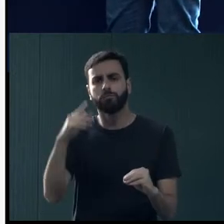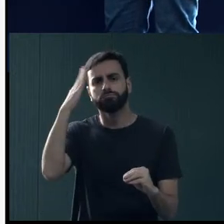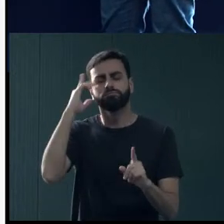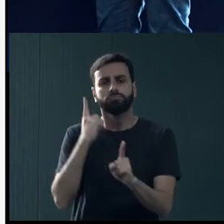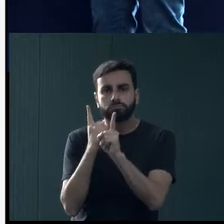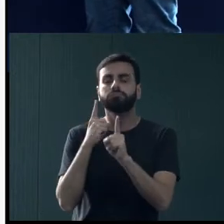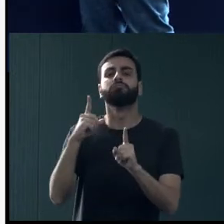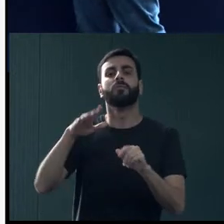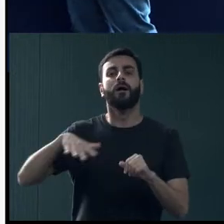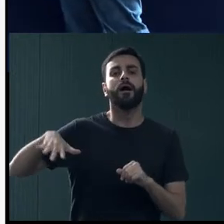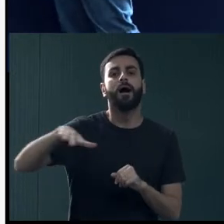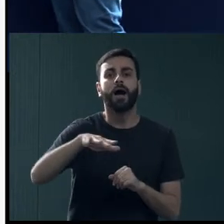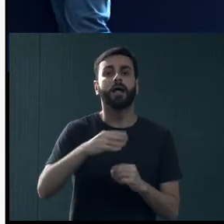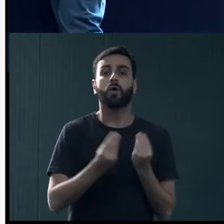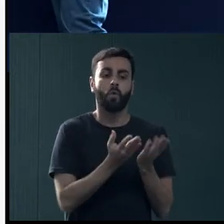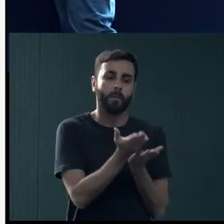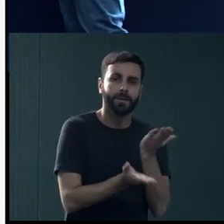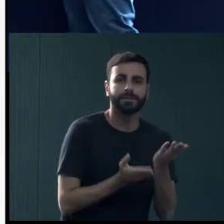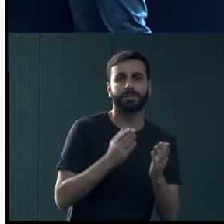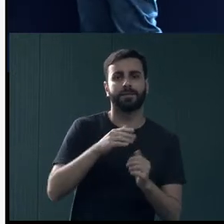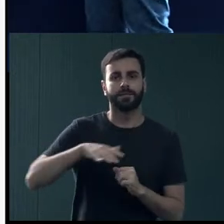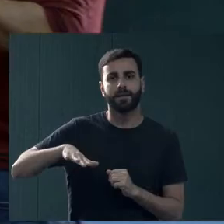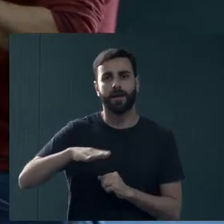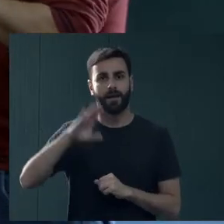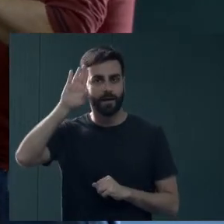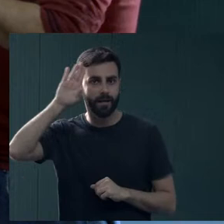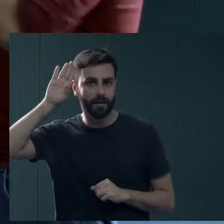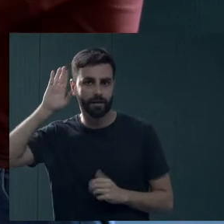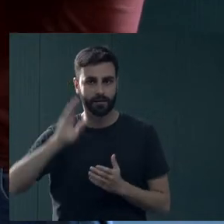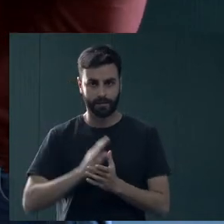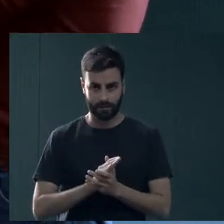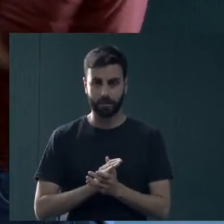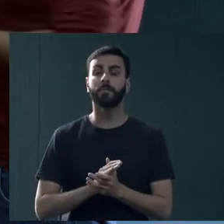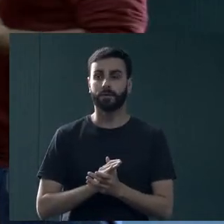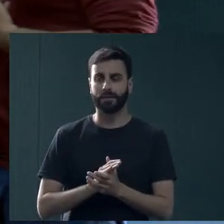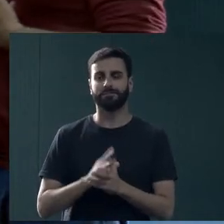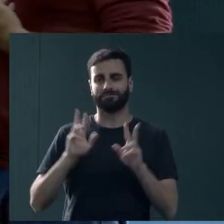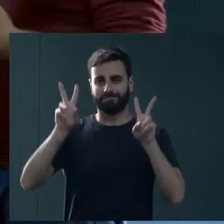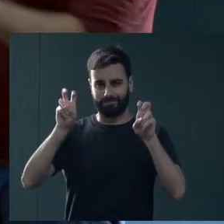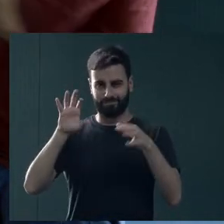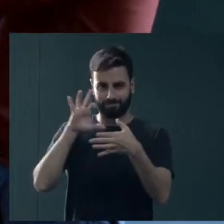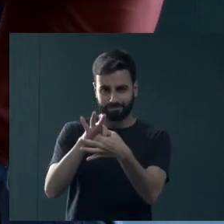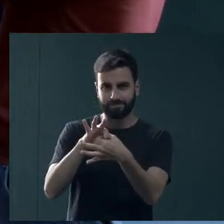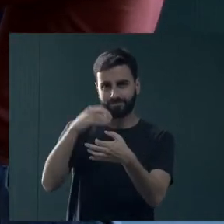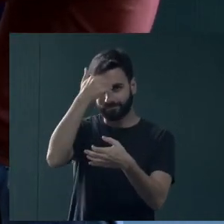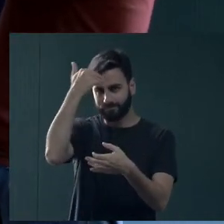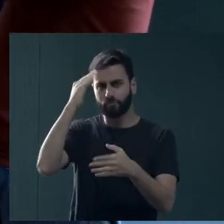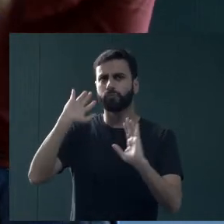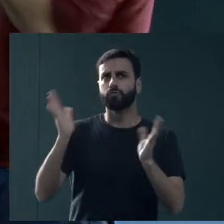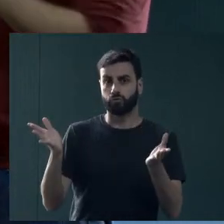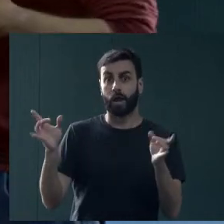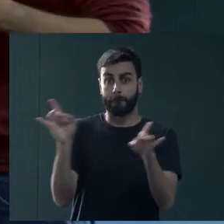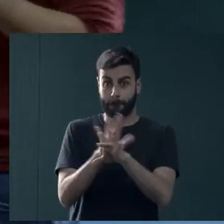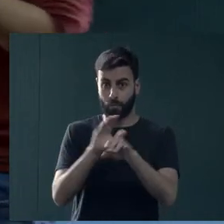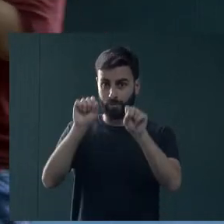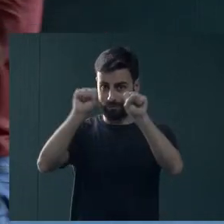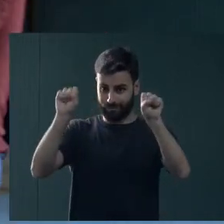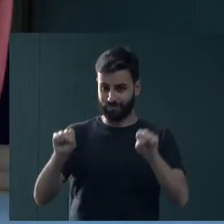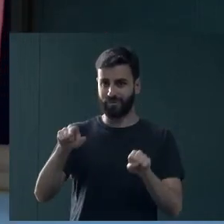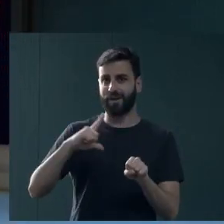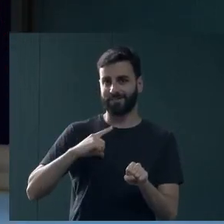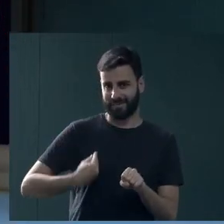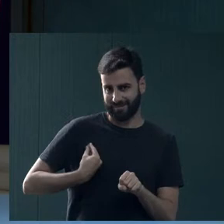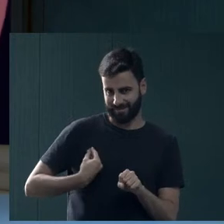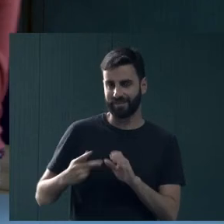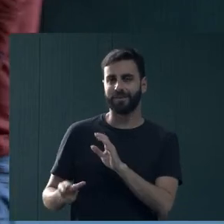disponível na área de assistência, na área acadêmica, e que tenha relação com a saúde mental. Já tem o domínio, o